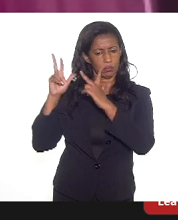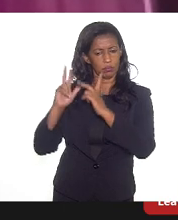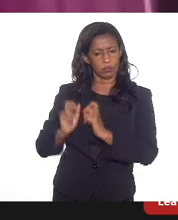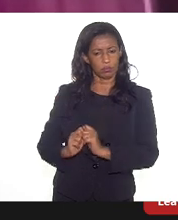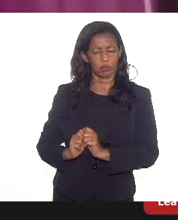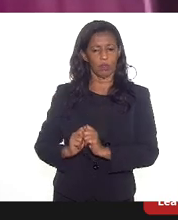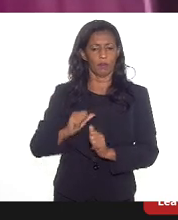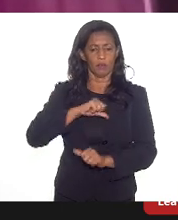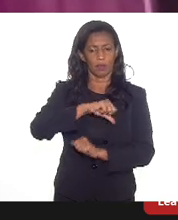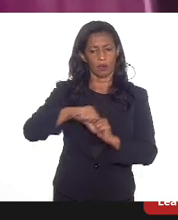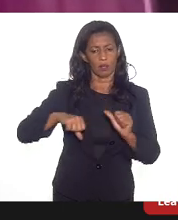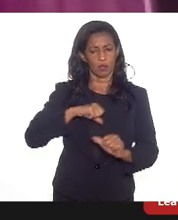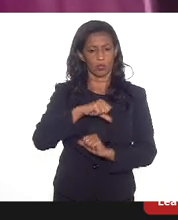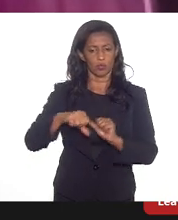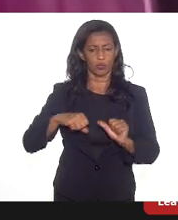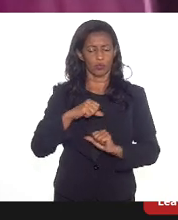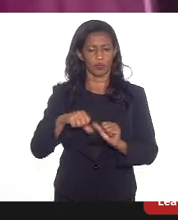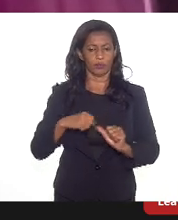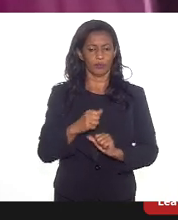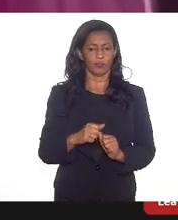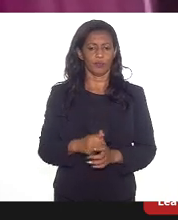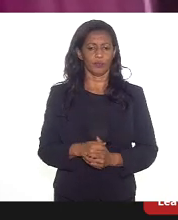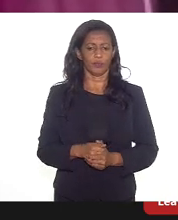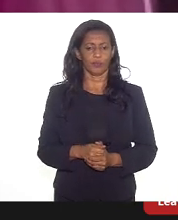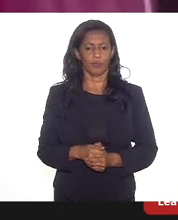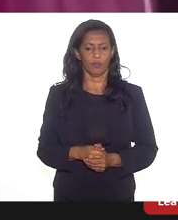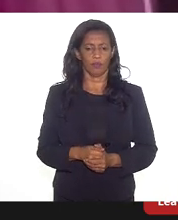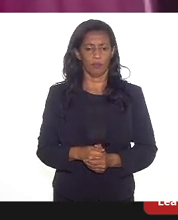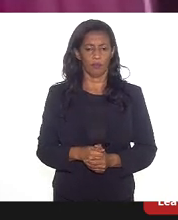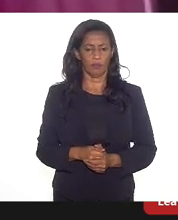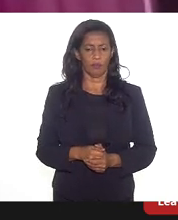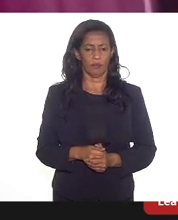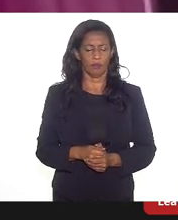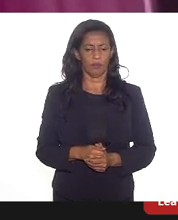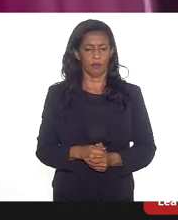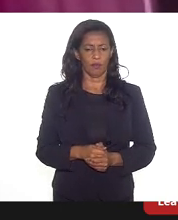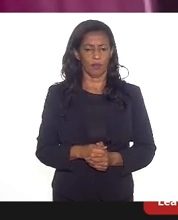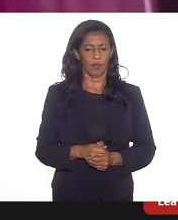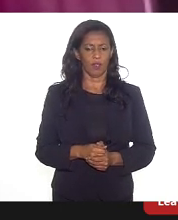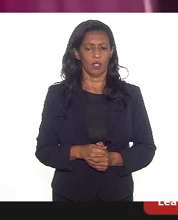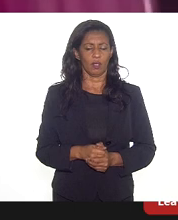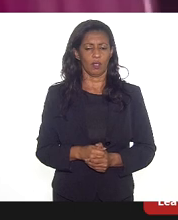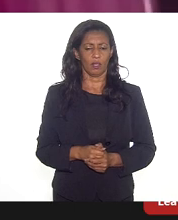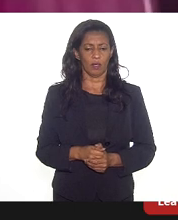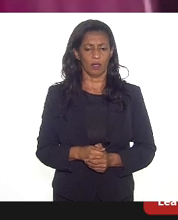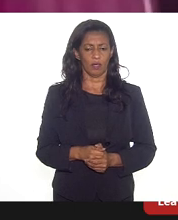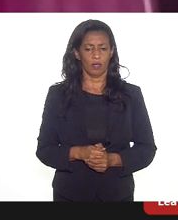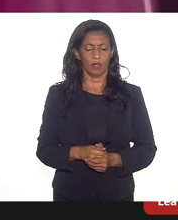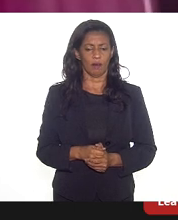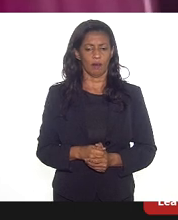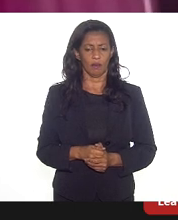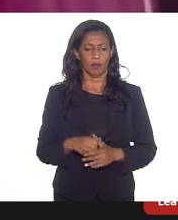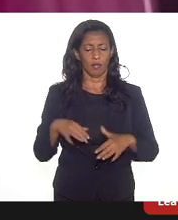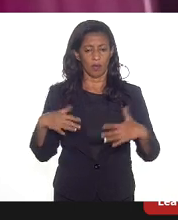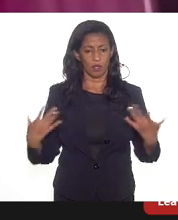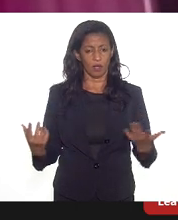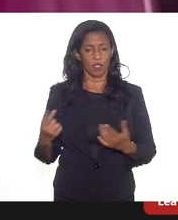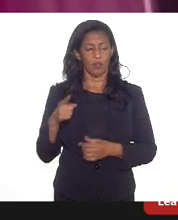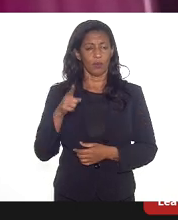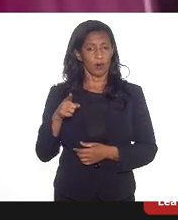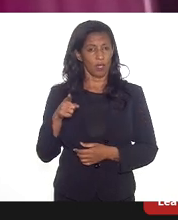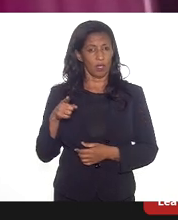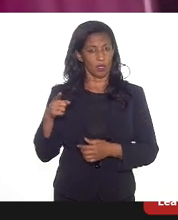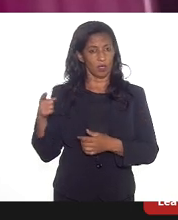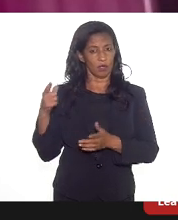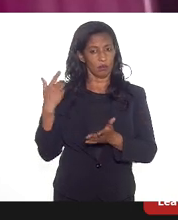transformar essa transição energética de matrizes de combustível fóssil para matrizes energéticas. Então, nesse escopo inteiro,